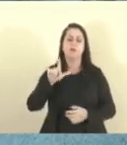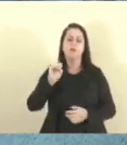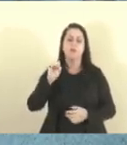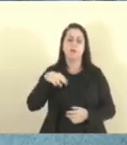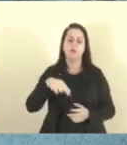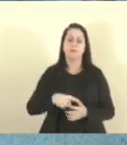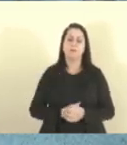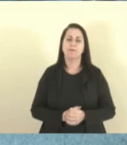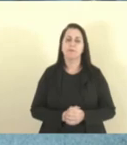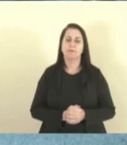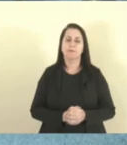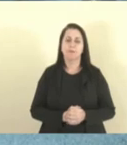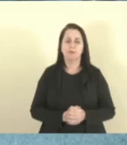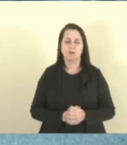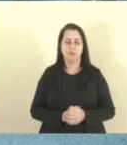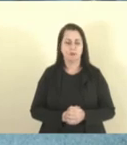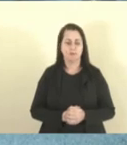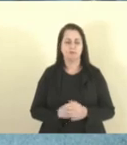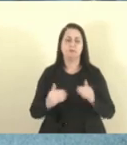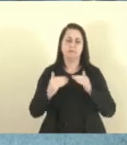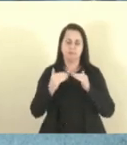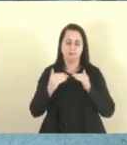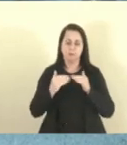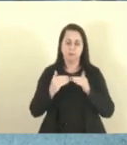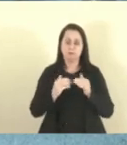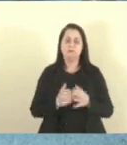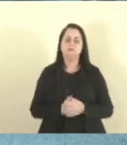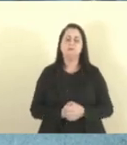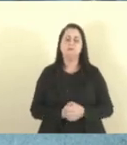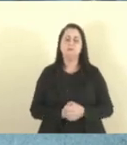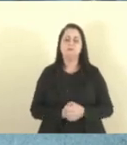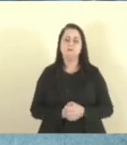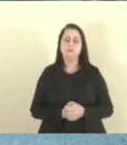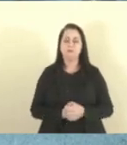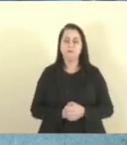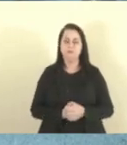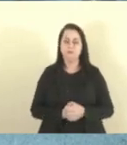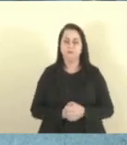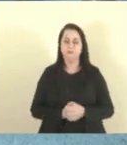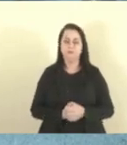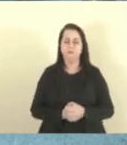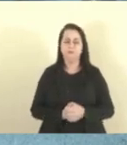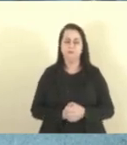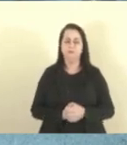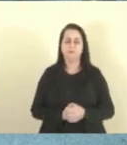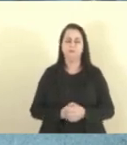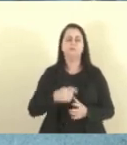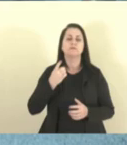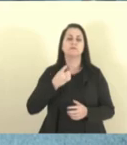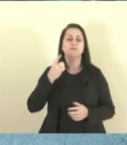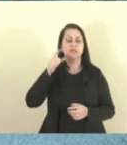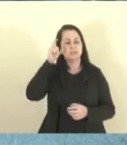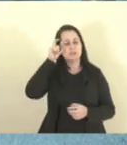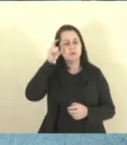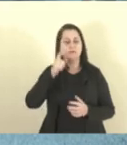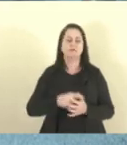com o relator. Deputado Mazinho dos Anjos,